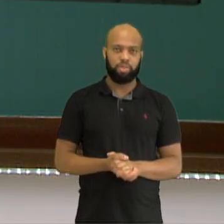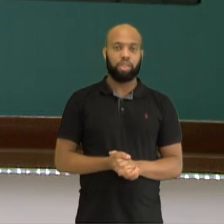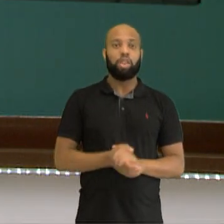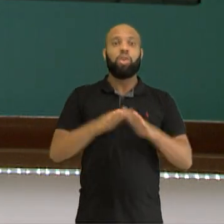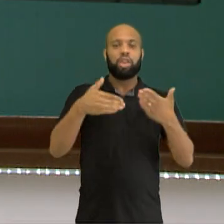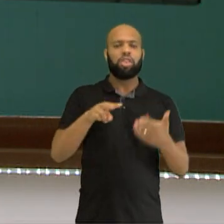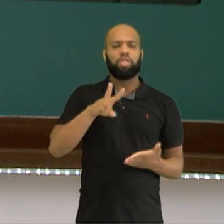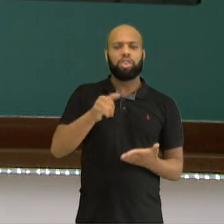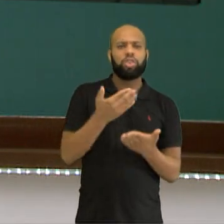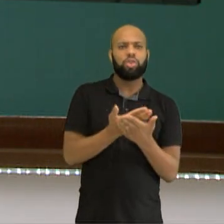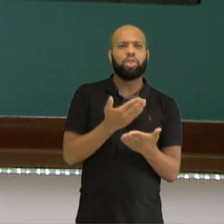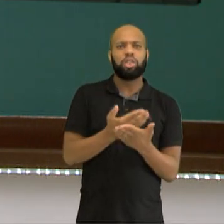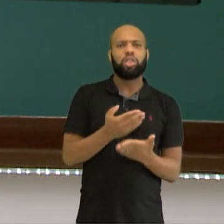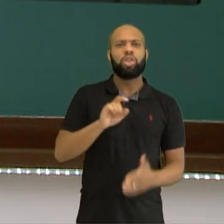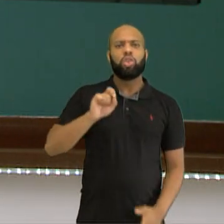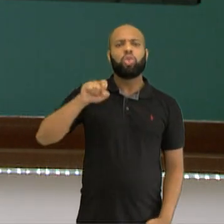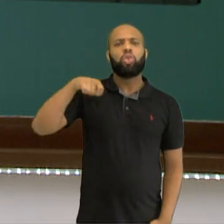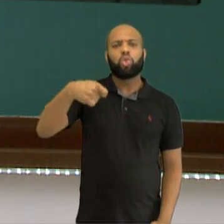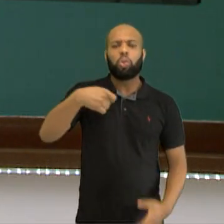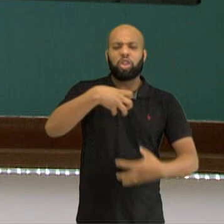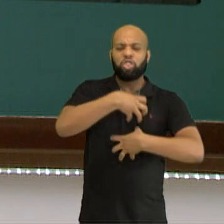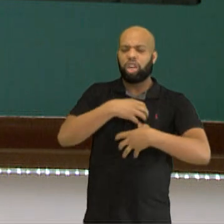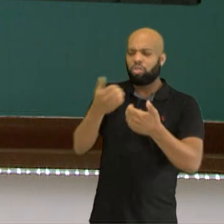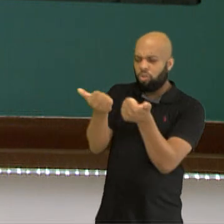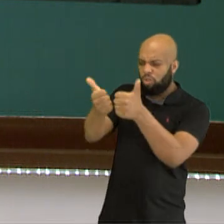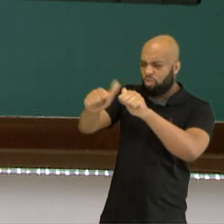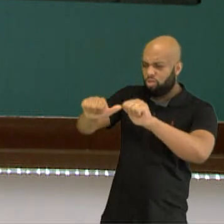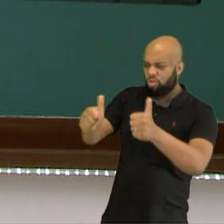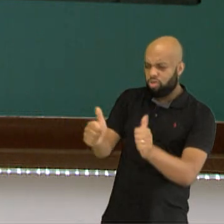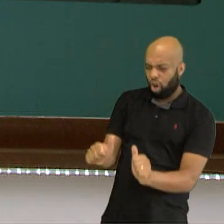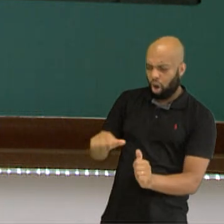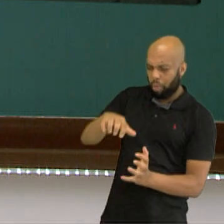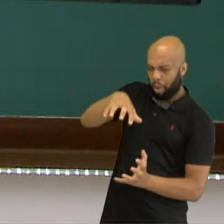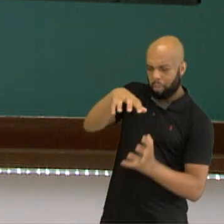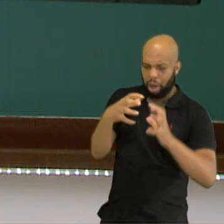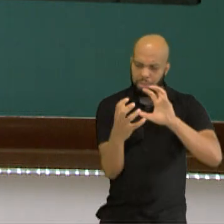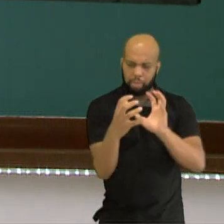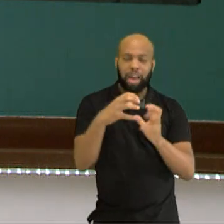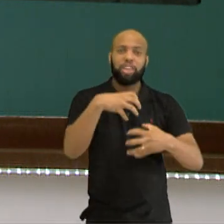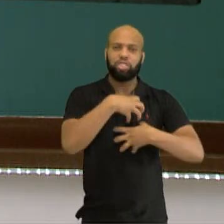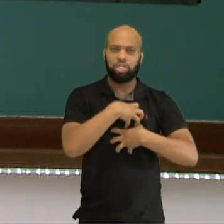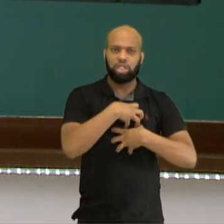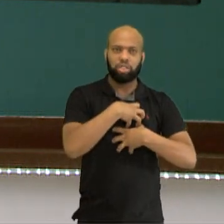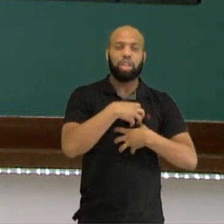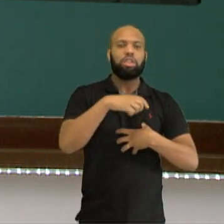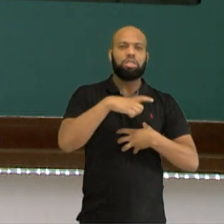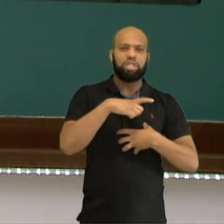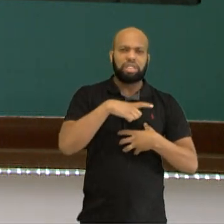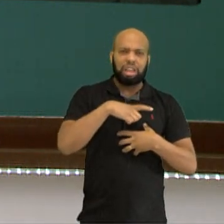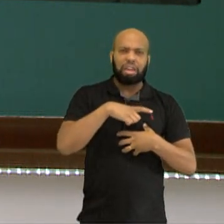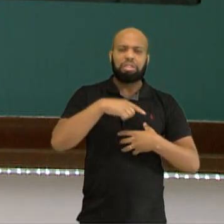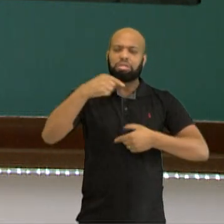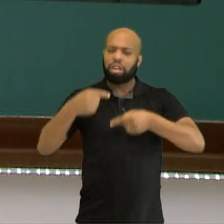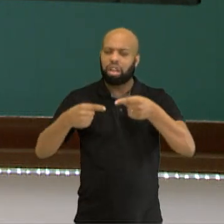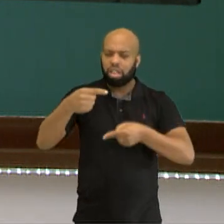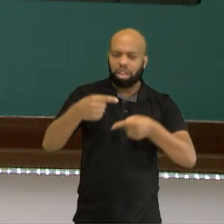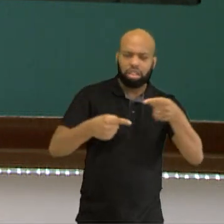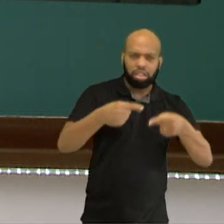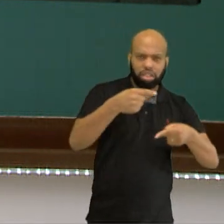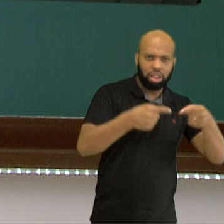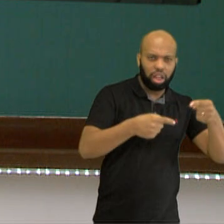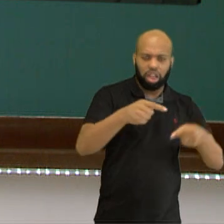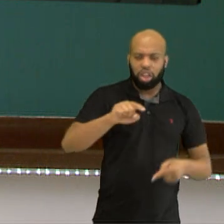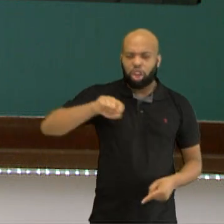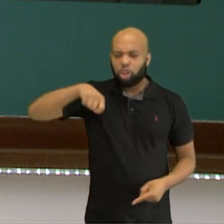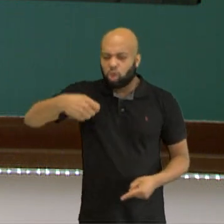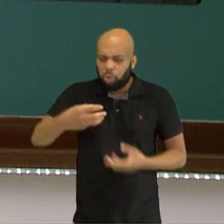a gente vai falar um pouquinho sobre o formato do nosso planeta. Vocês acreditam que existem discussões atualmente sobre